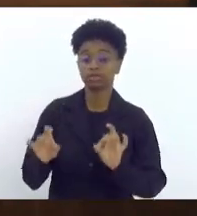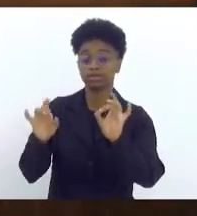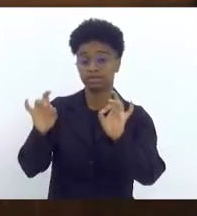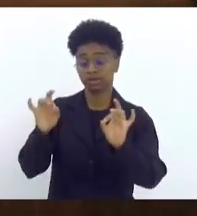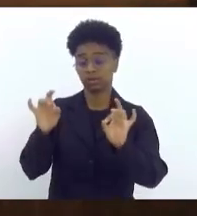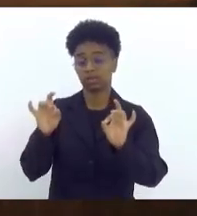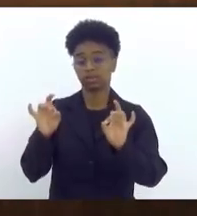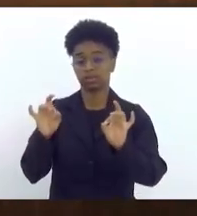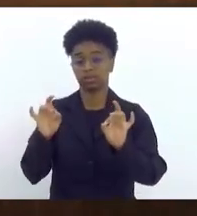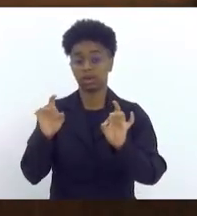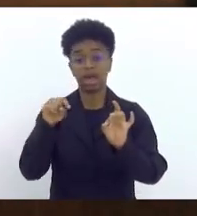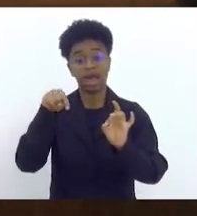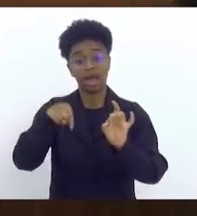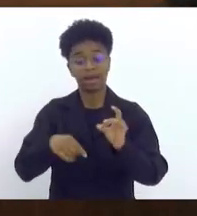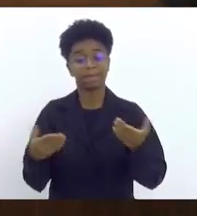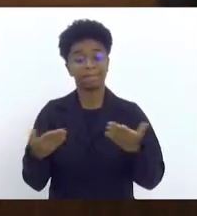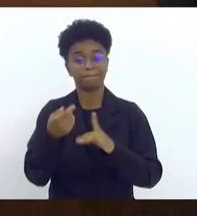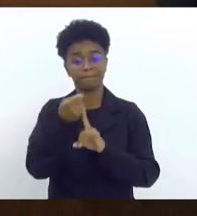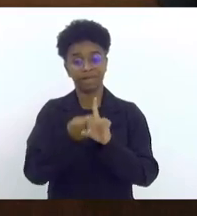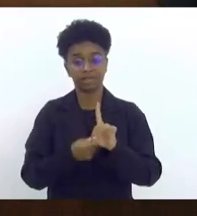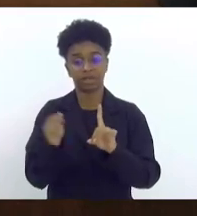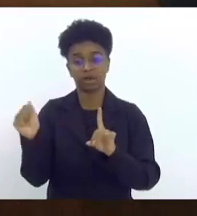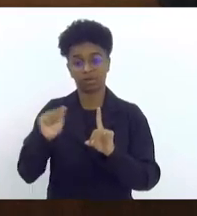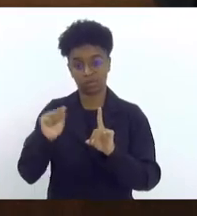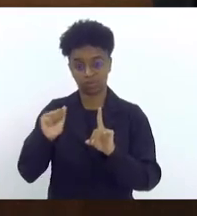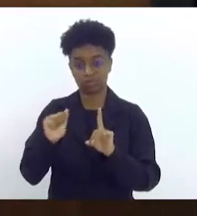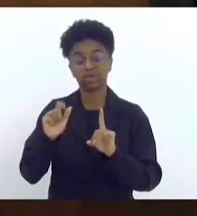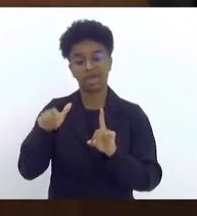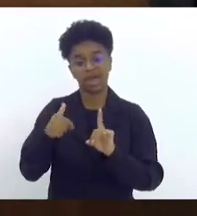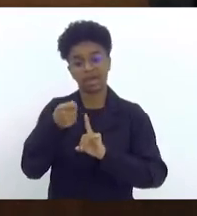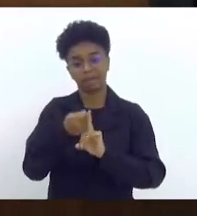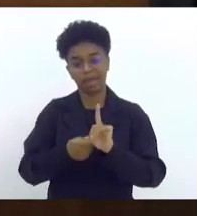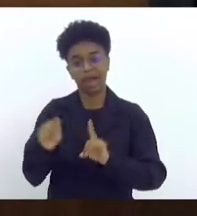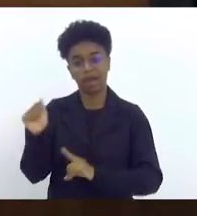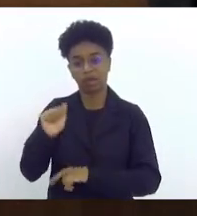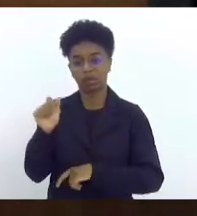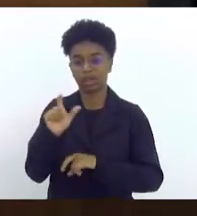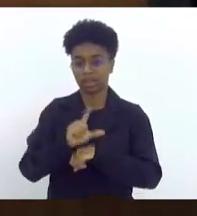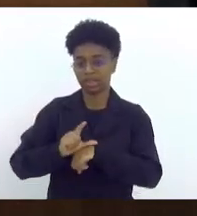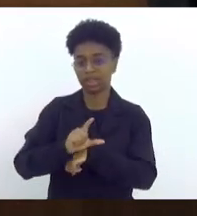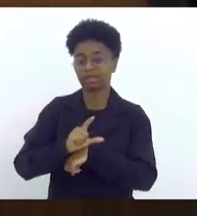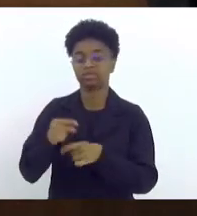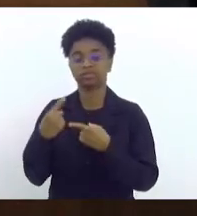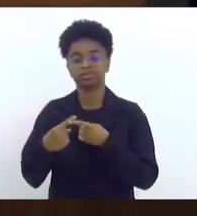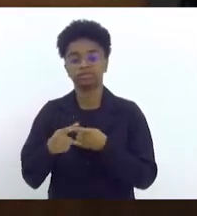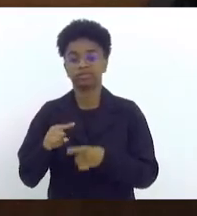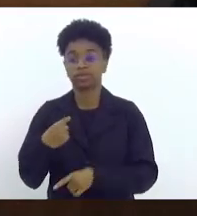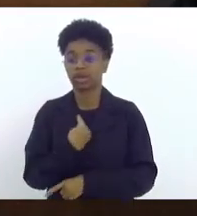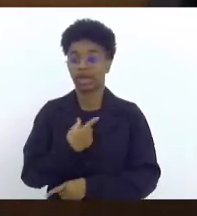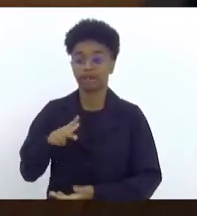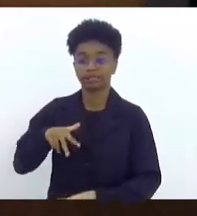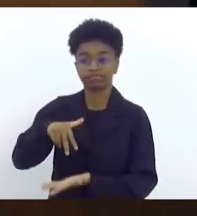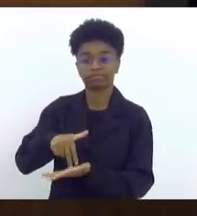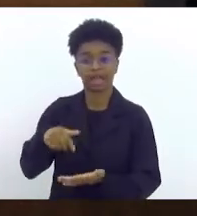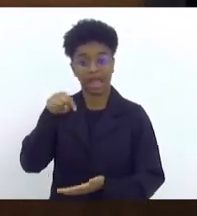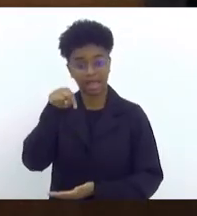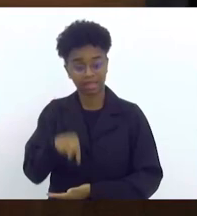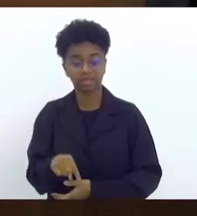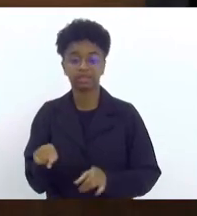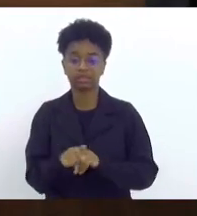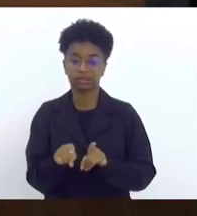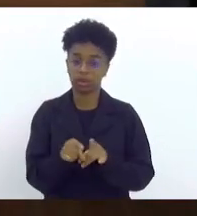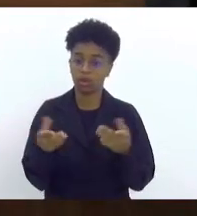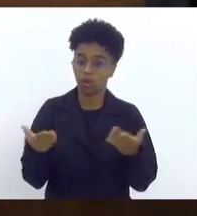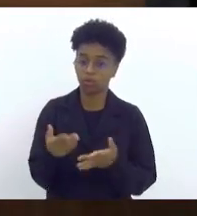senhor presidente, nesse mês de agosto, o agosto lilás. se a gente está aqui, inclusive, e hoje,